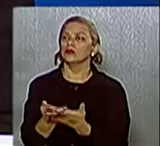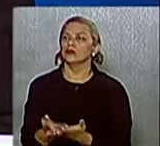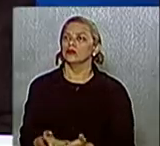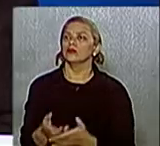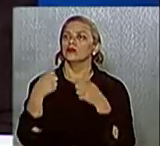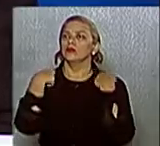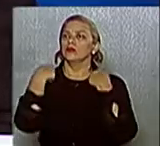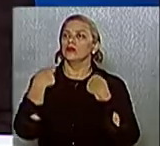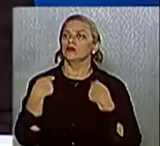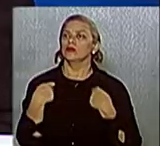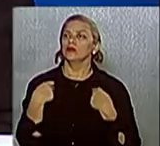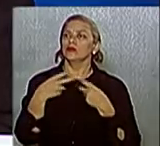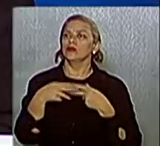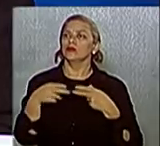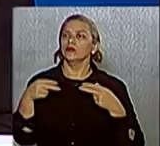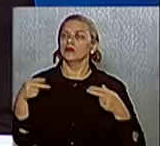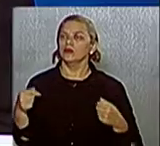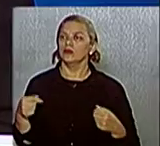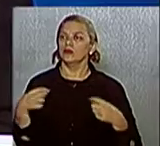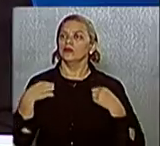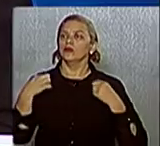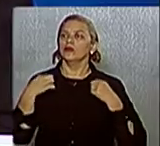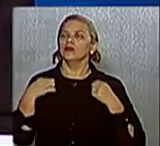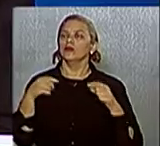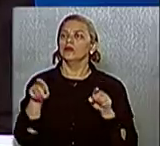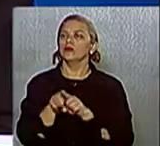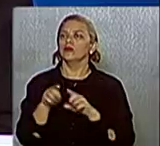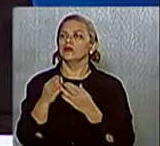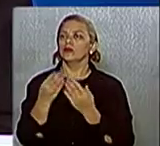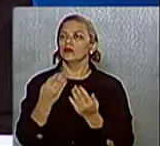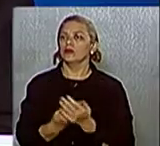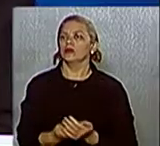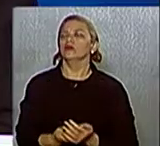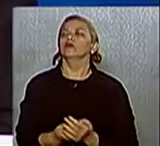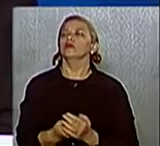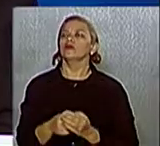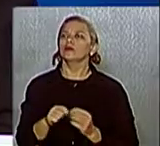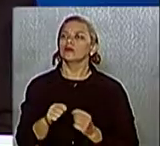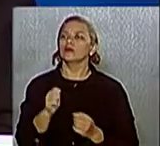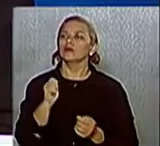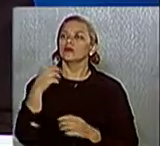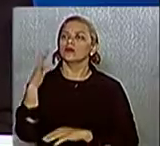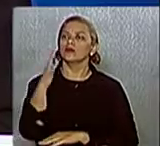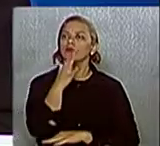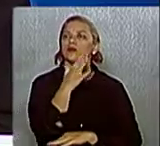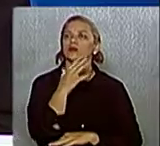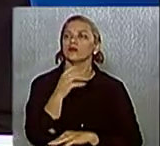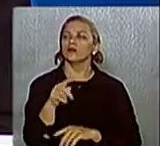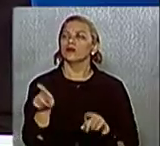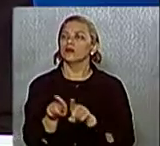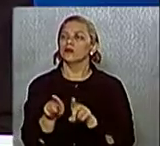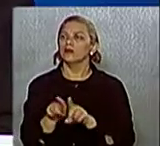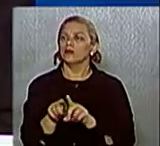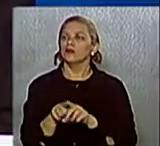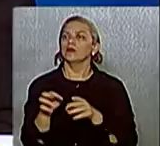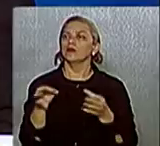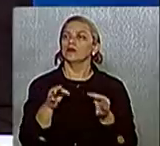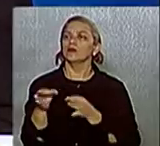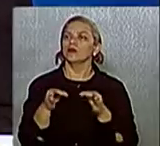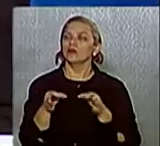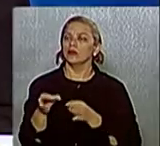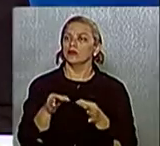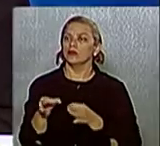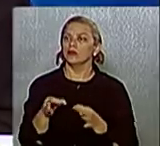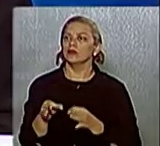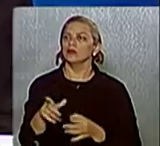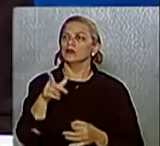o uniforme, investimos no transporte de calcário para o produtor rural. Nós mantemos o programa Produtor de Água, que